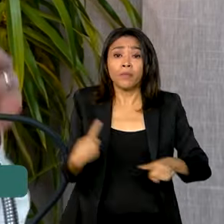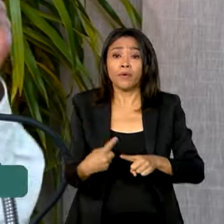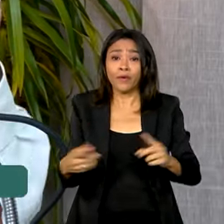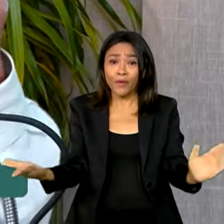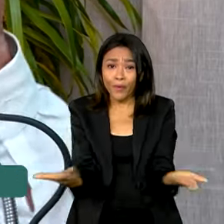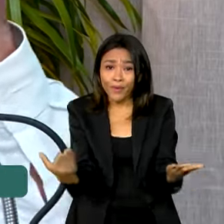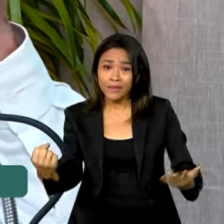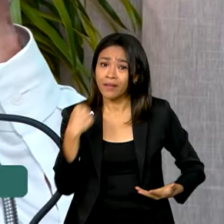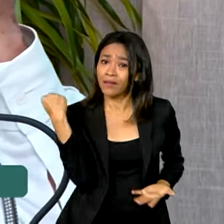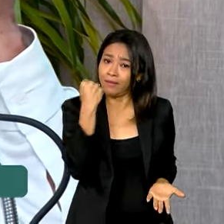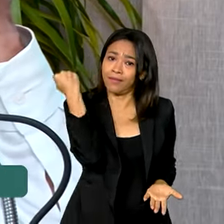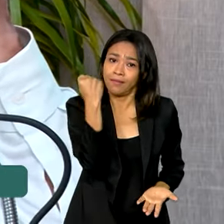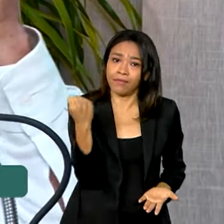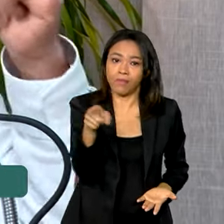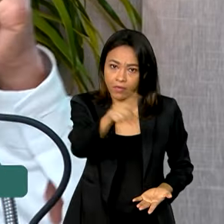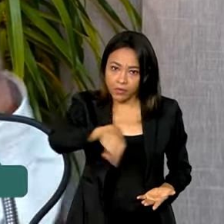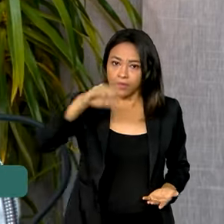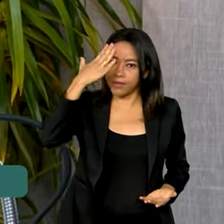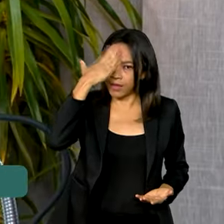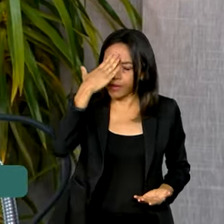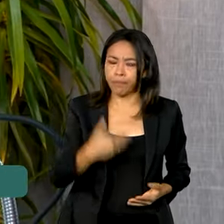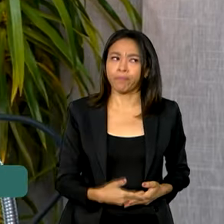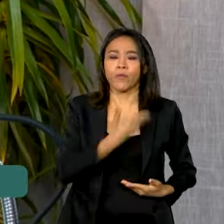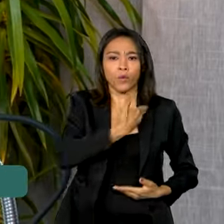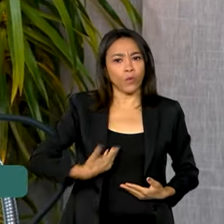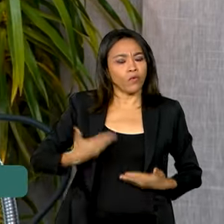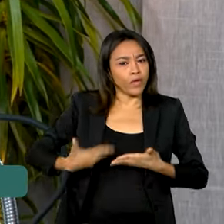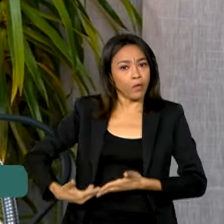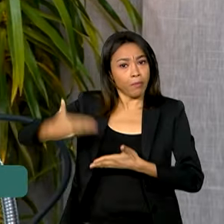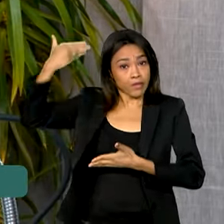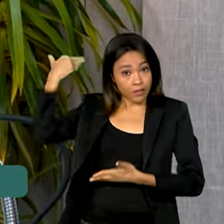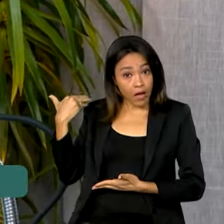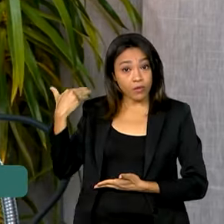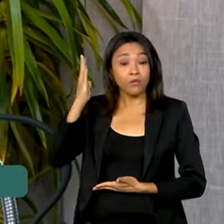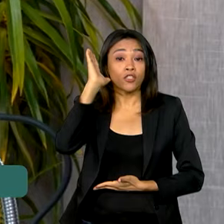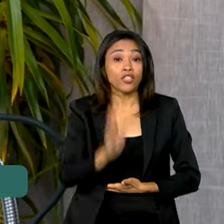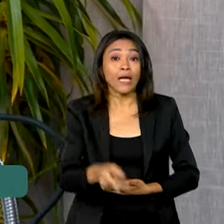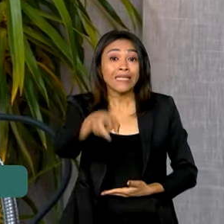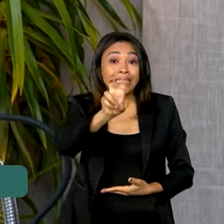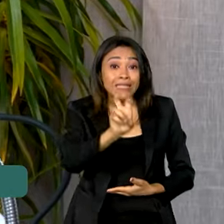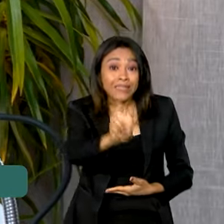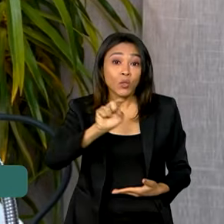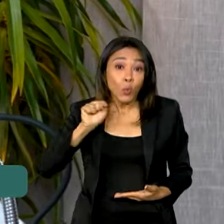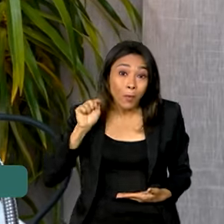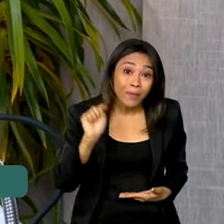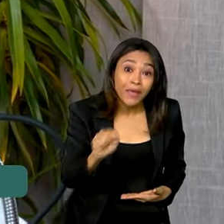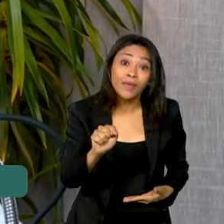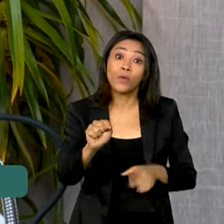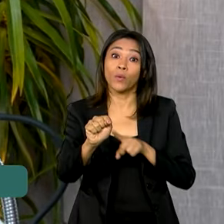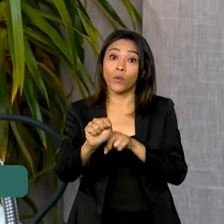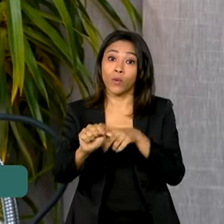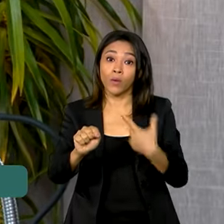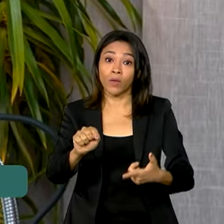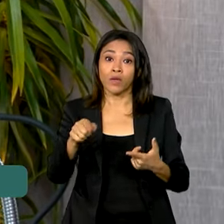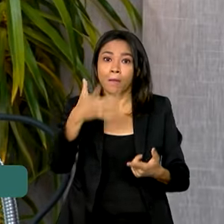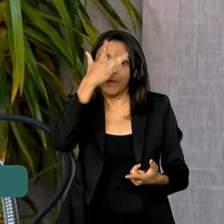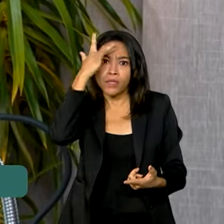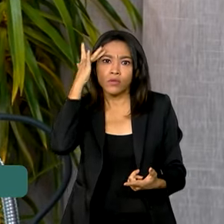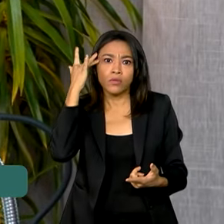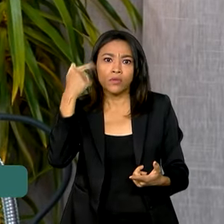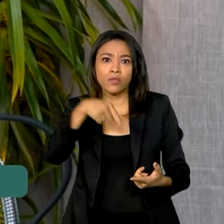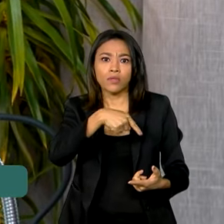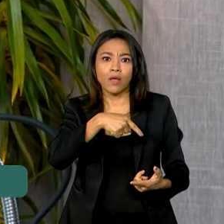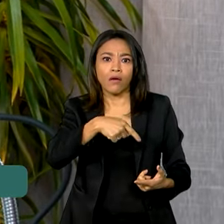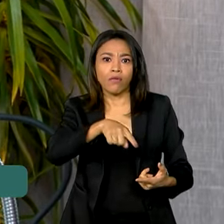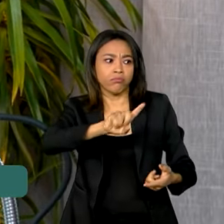mais grave. Só para você ter ideia, no governo passado foram legalizados 5 mil CACs por pessoas que estavam condenadas na